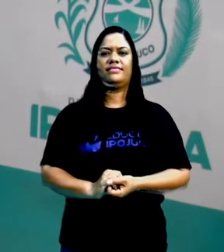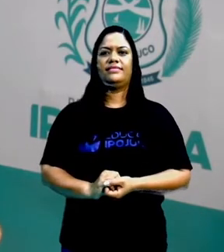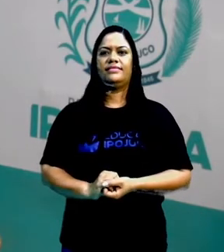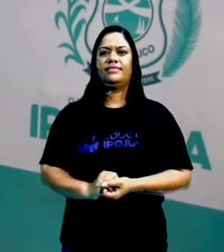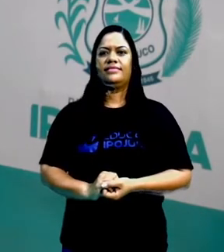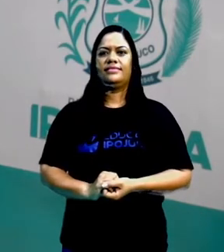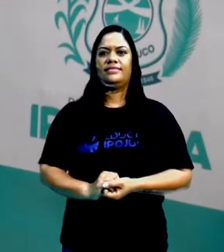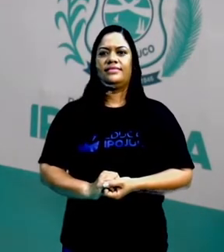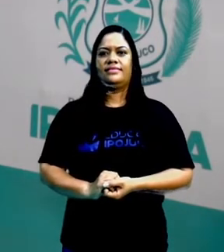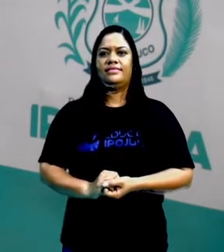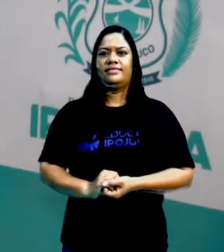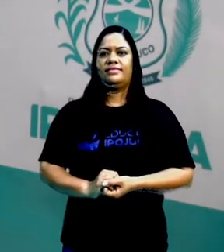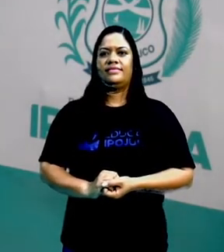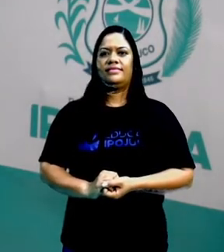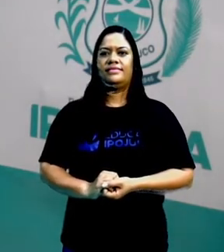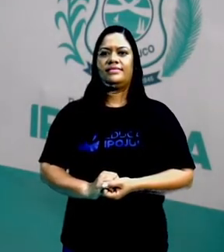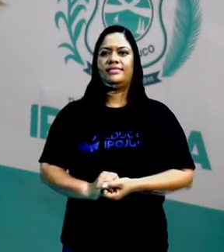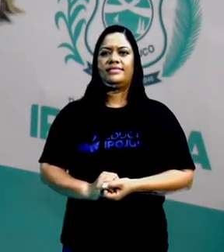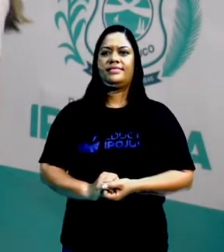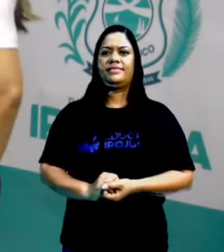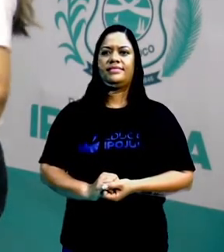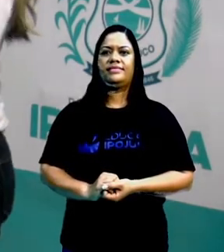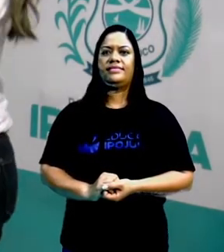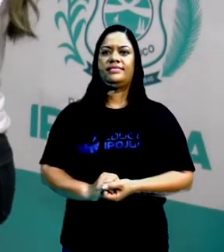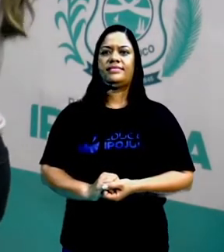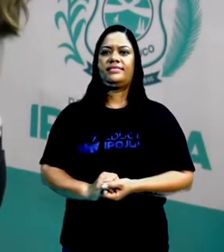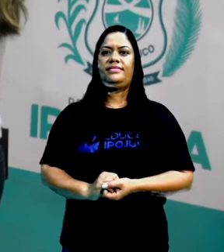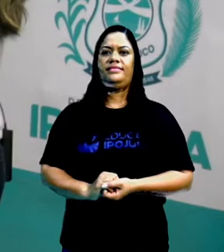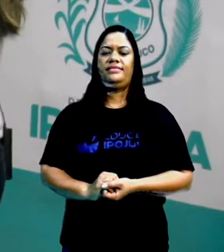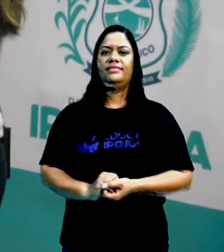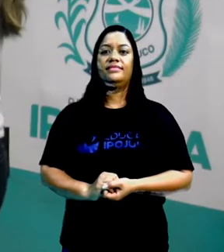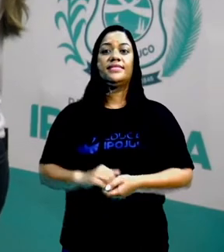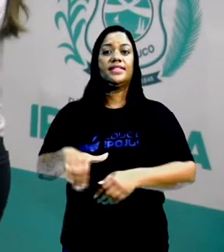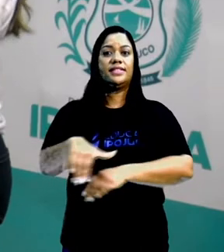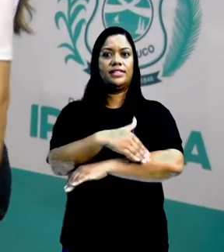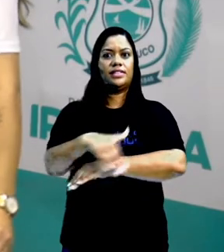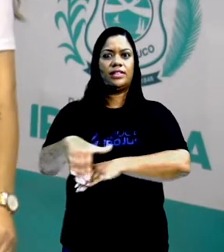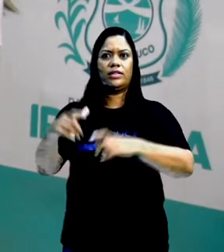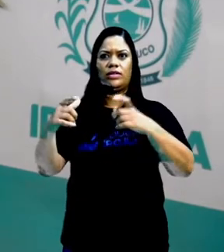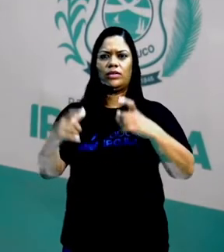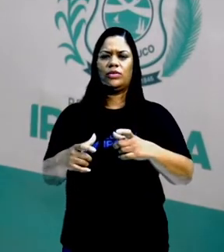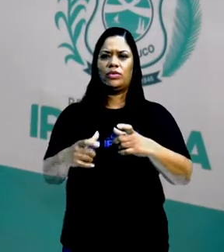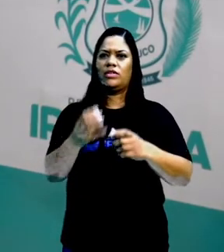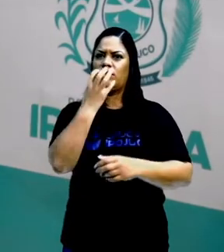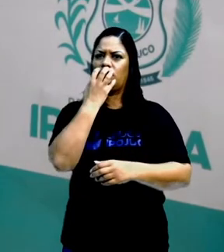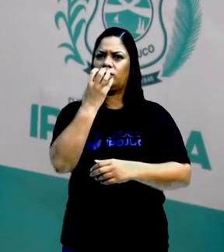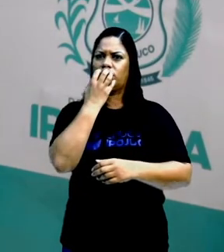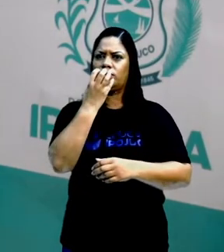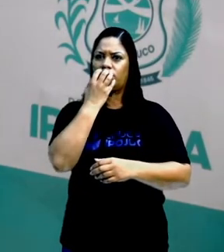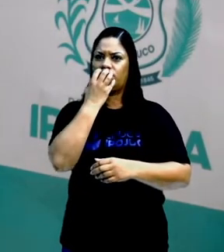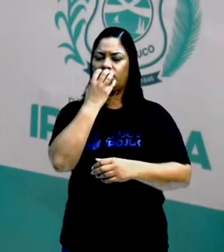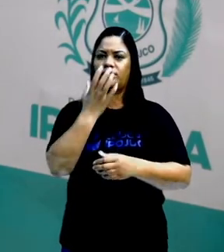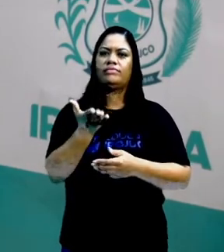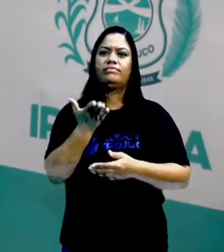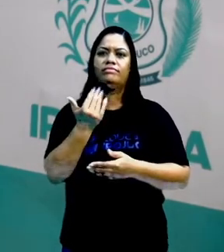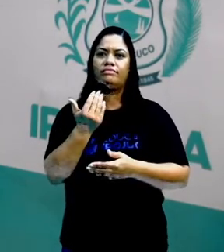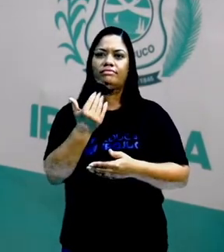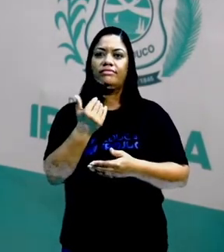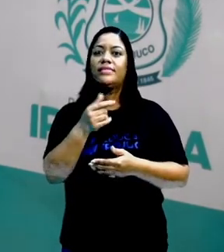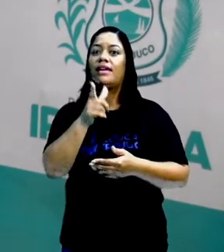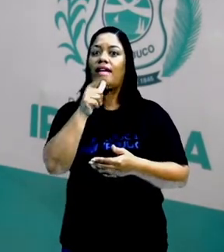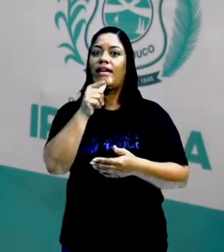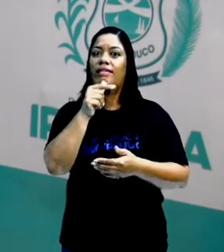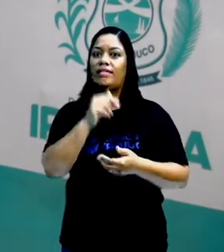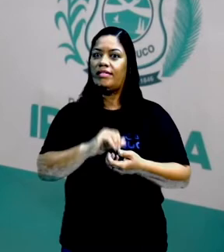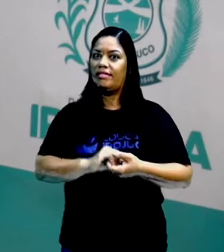espaço na folha de papel, ok? Na poça da rua, o vira lata, lambe a lua, certo? Isso